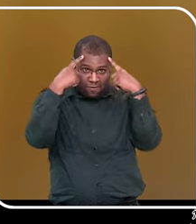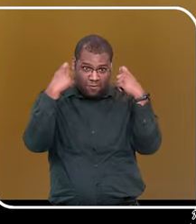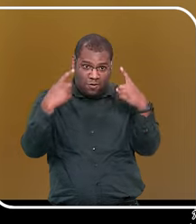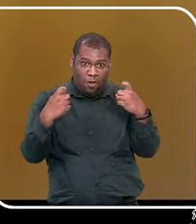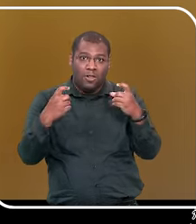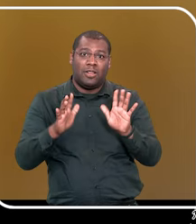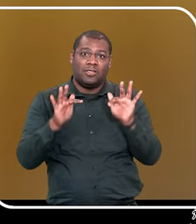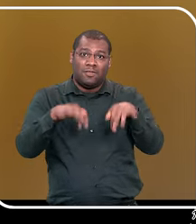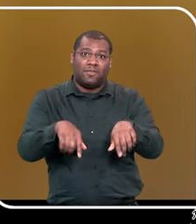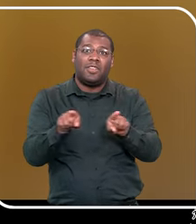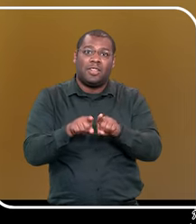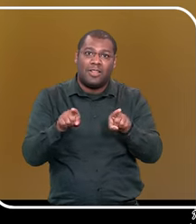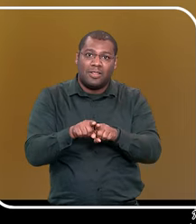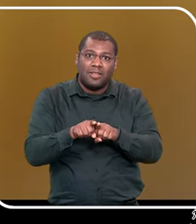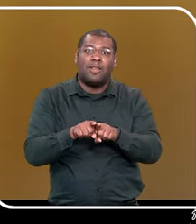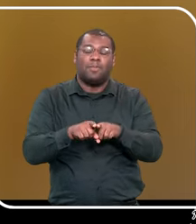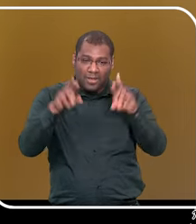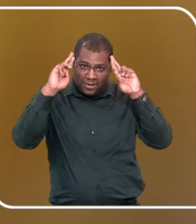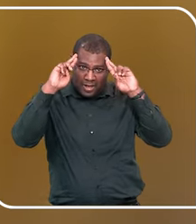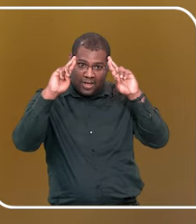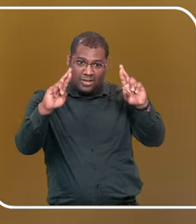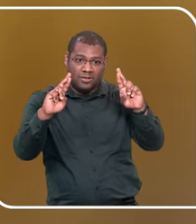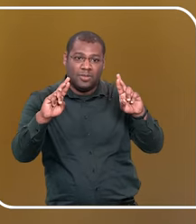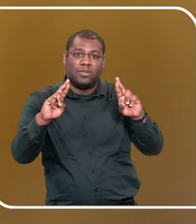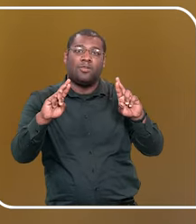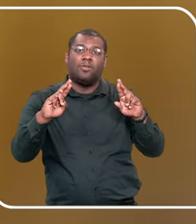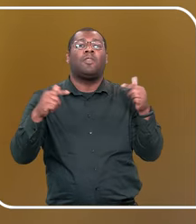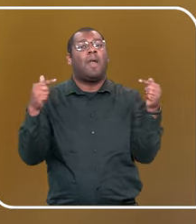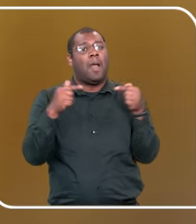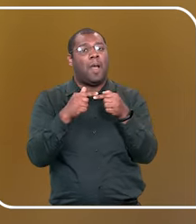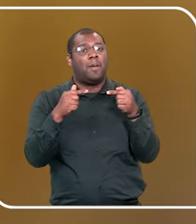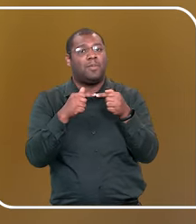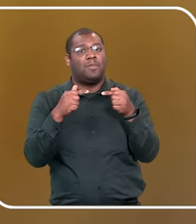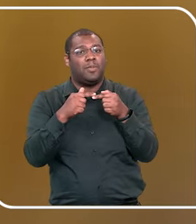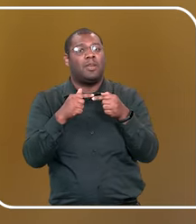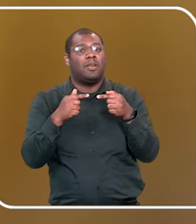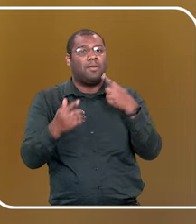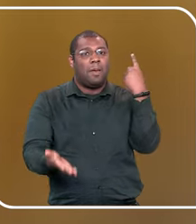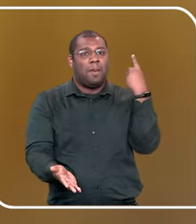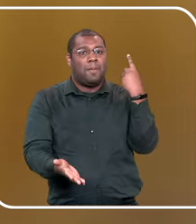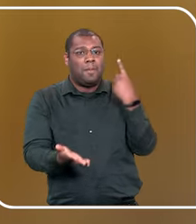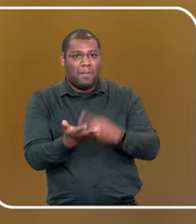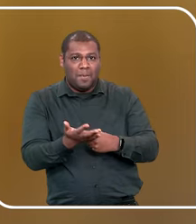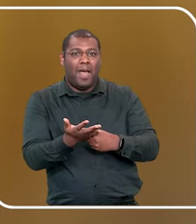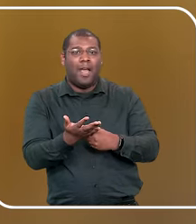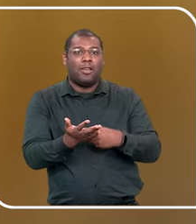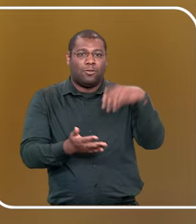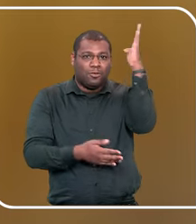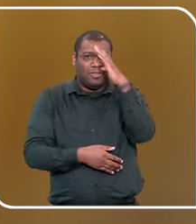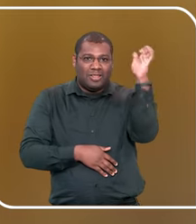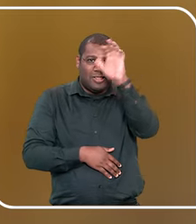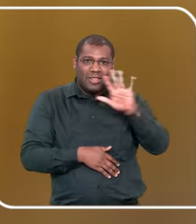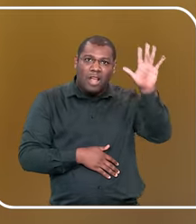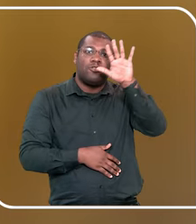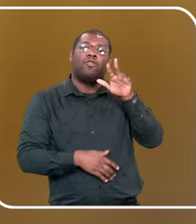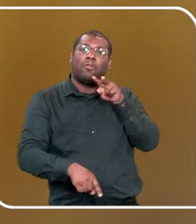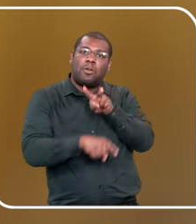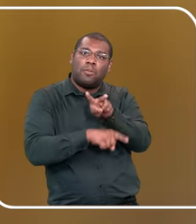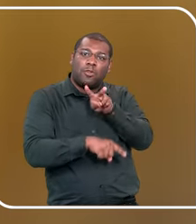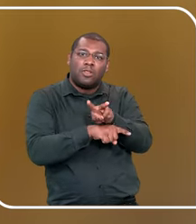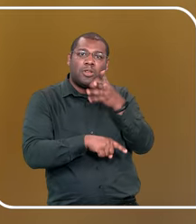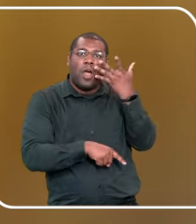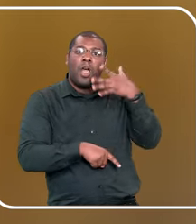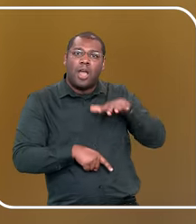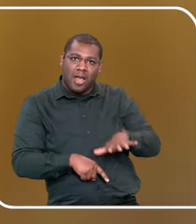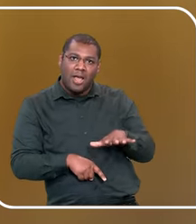parentalidade, e está relacionada às diretrizes do Pacto Nacional pela primeira infância, que recentemente completou